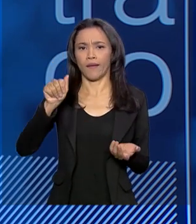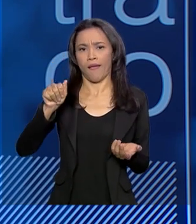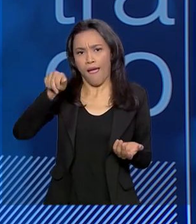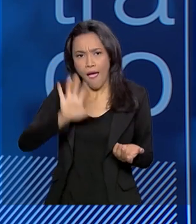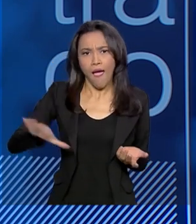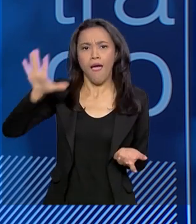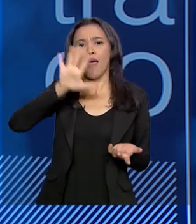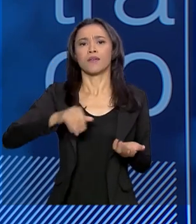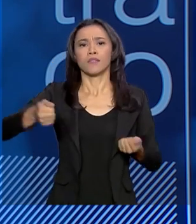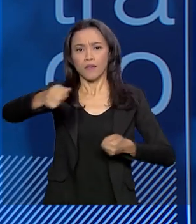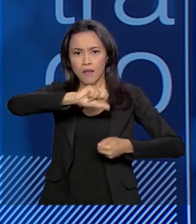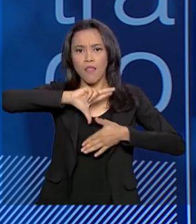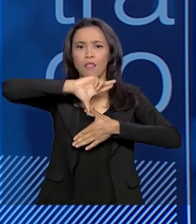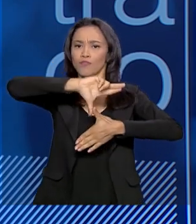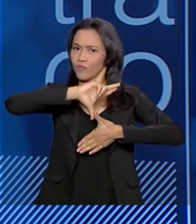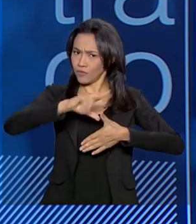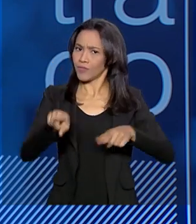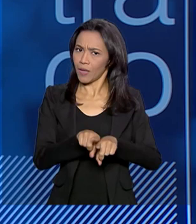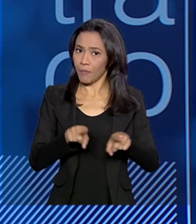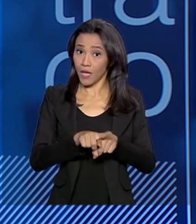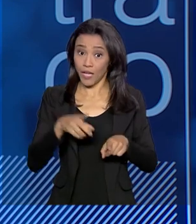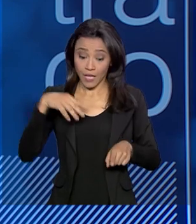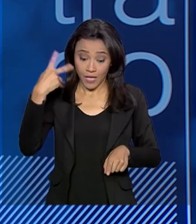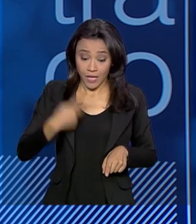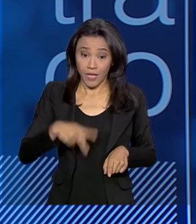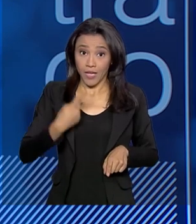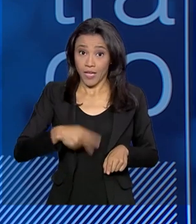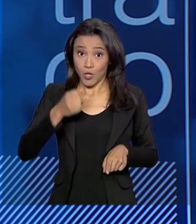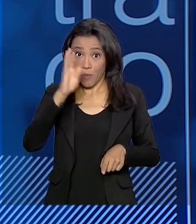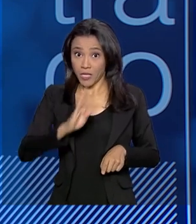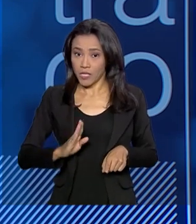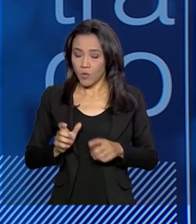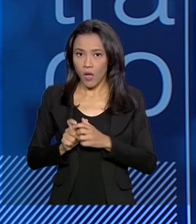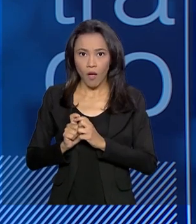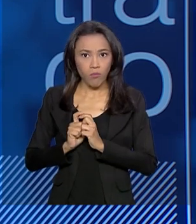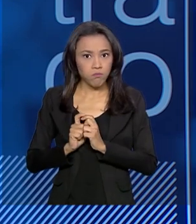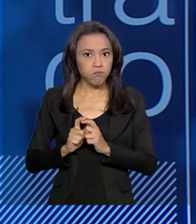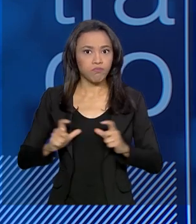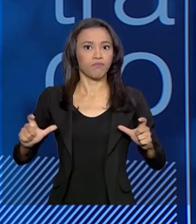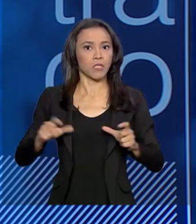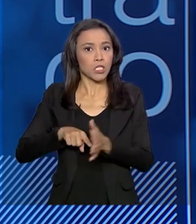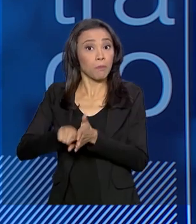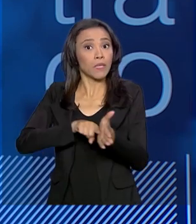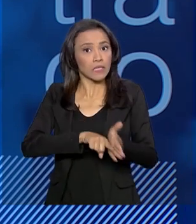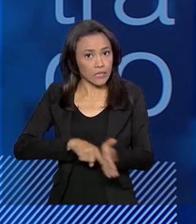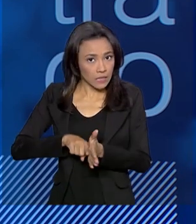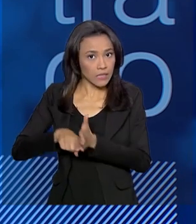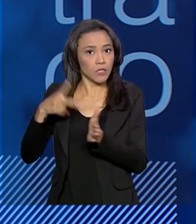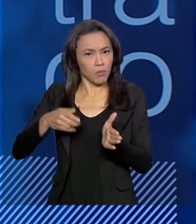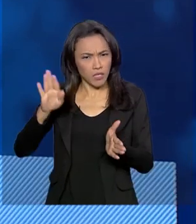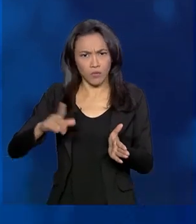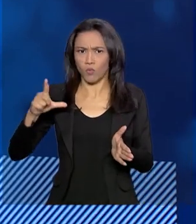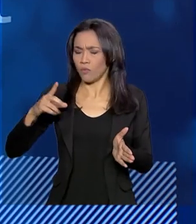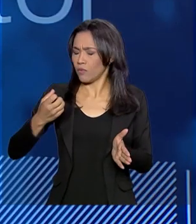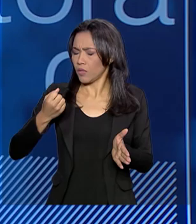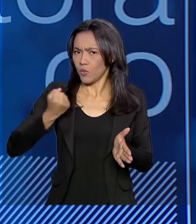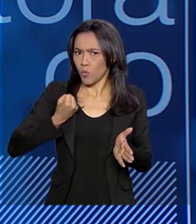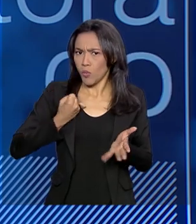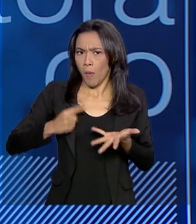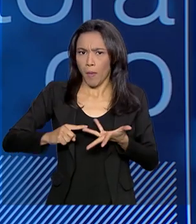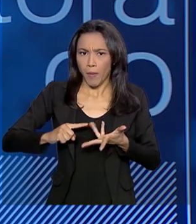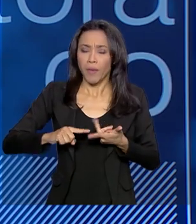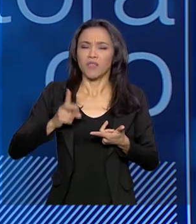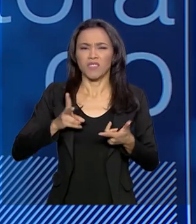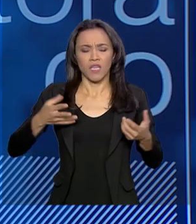países latino-americanos. Somos a maior agência de pesquisa do Brasil, em todos os números possíveis, e trabalhando